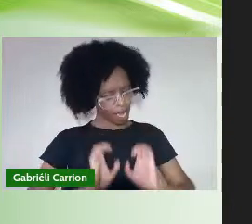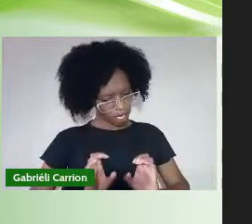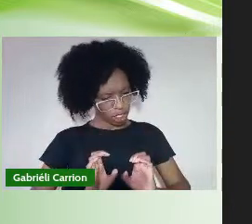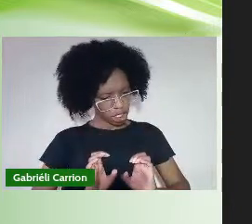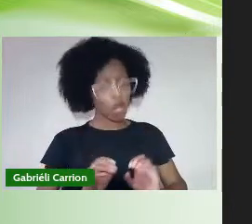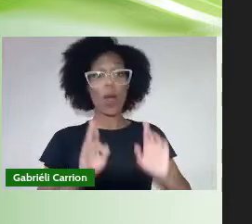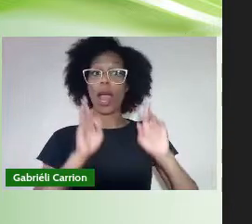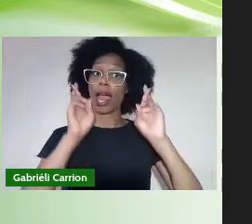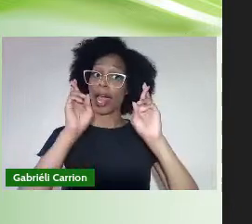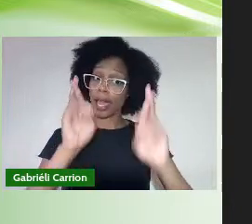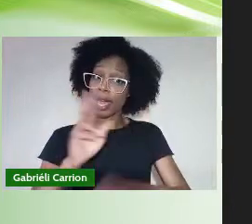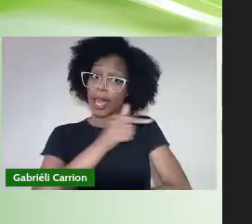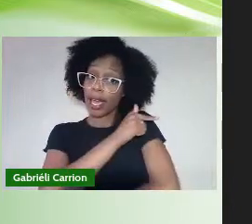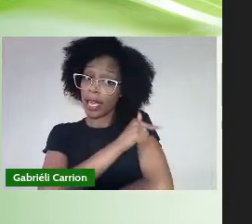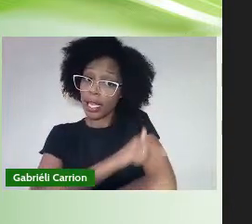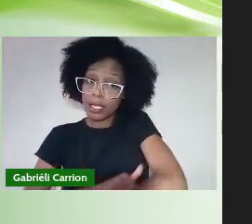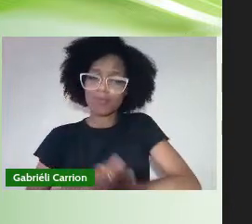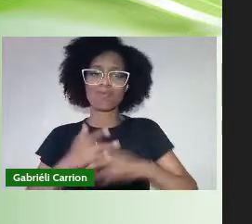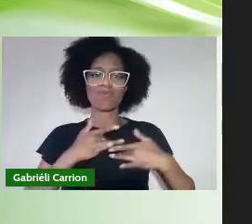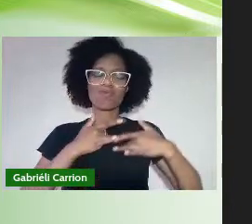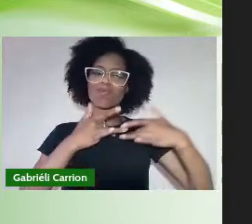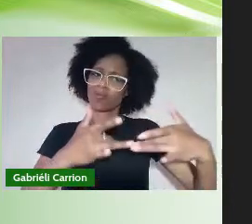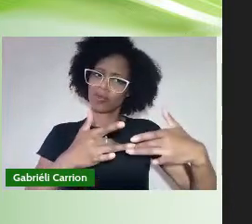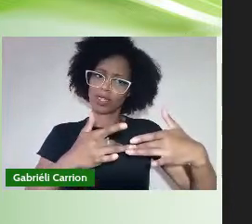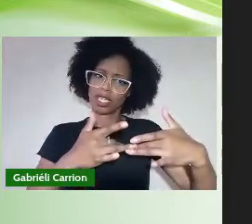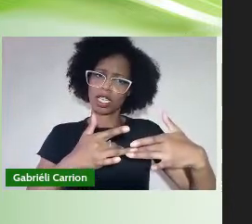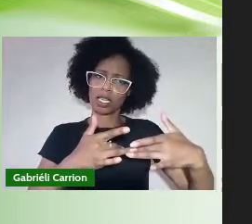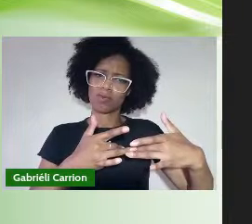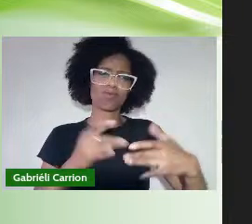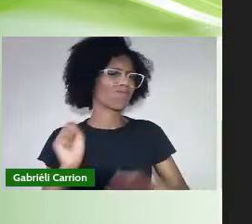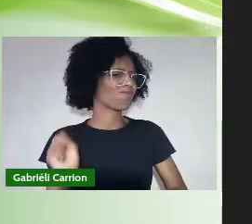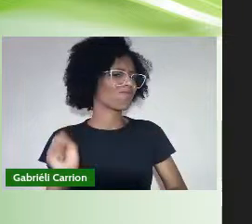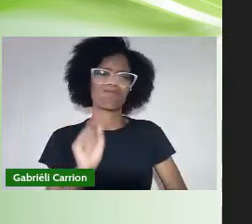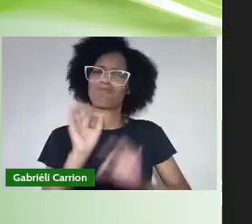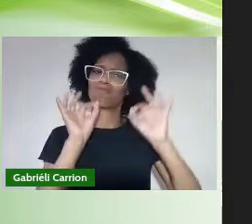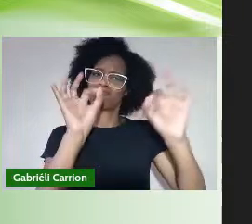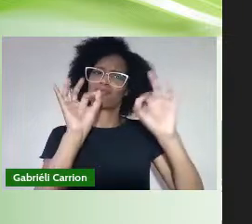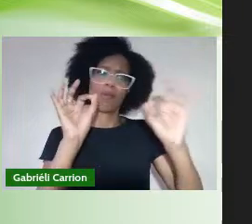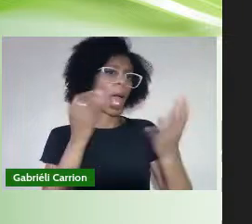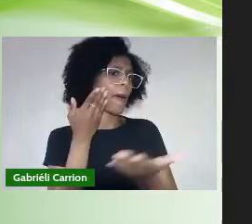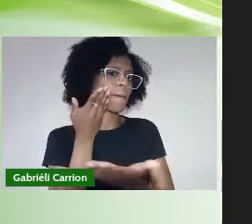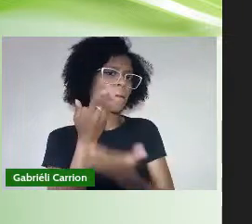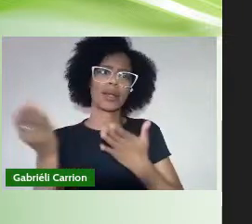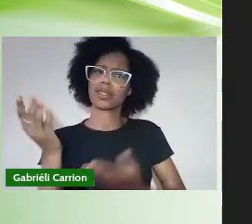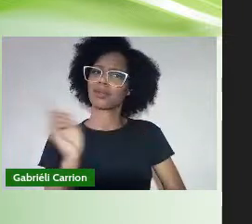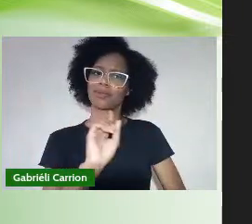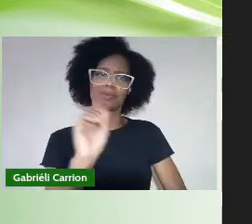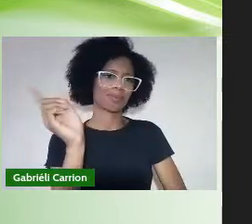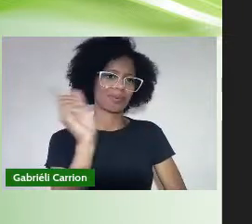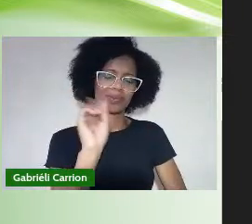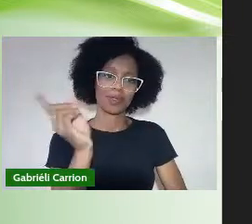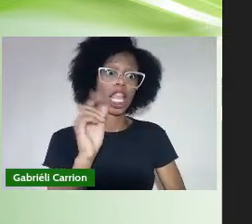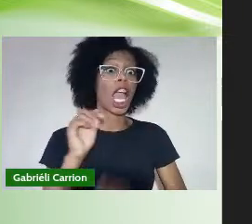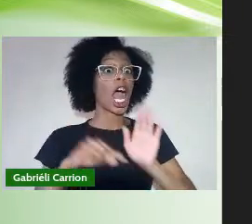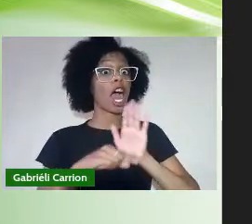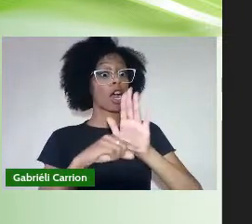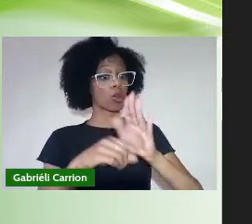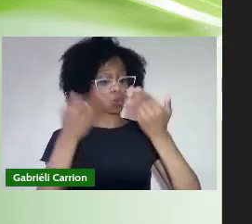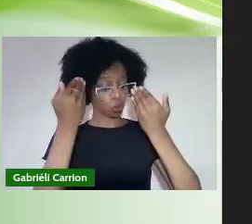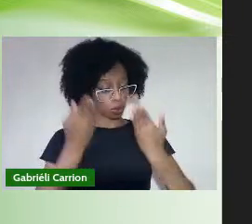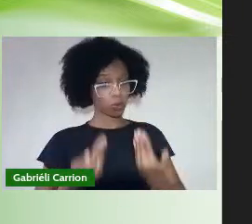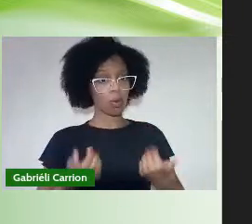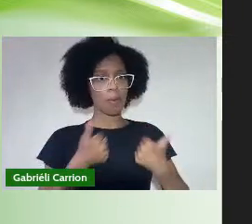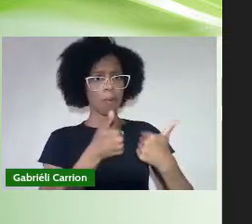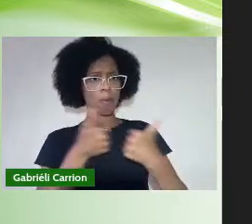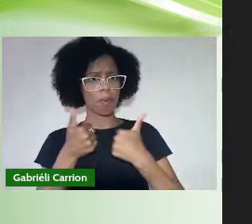E da solidariedade São valores Fundamentais Que devem nortear Suas ações Em todos os momentos Da vida